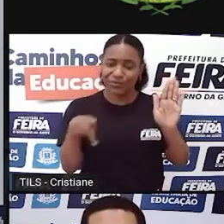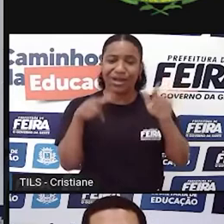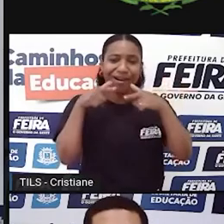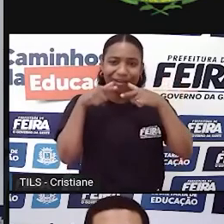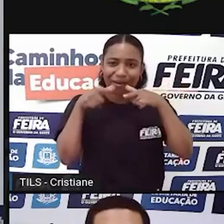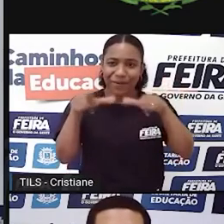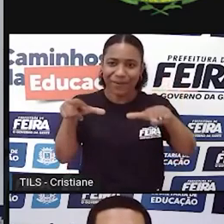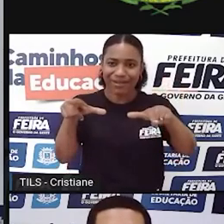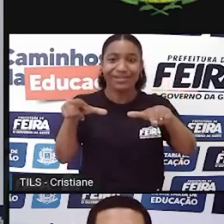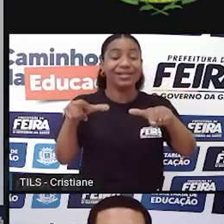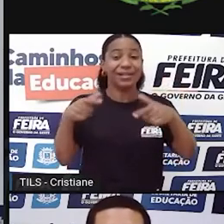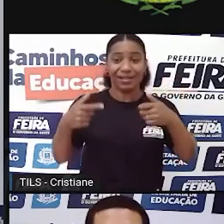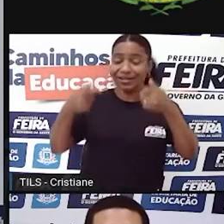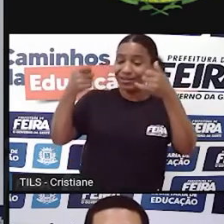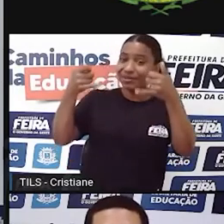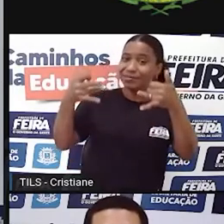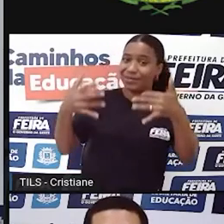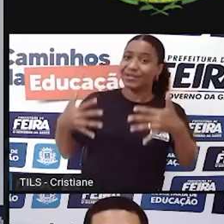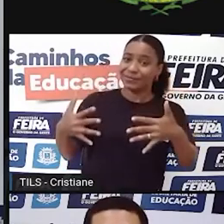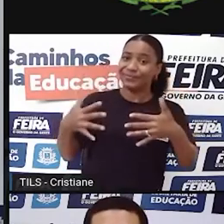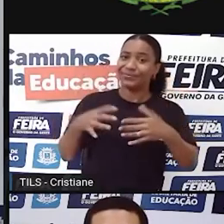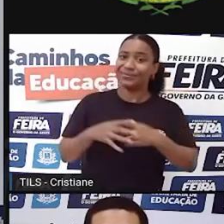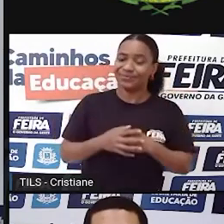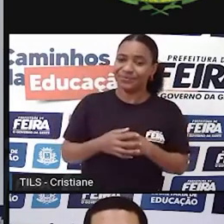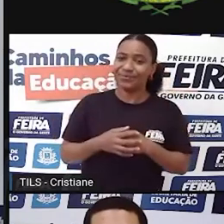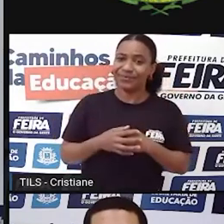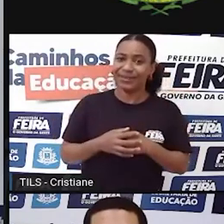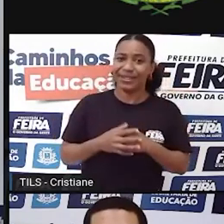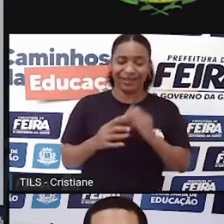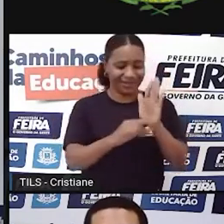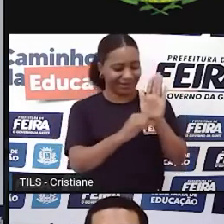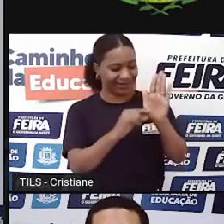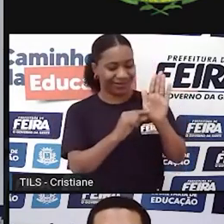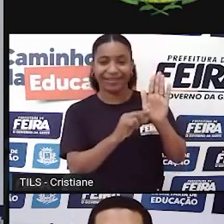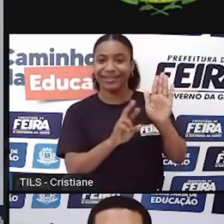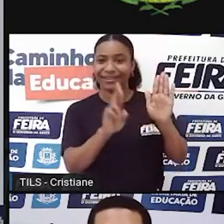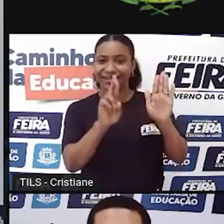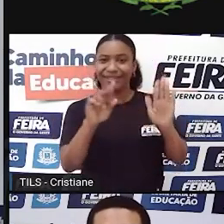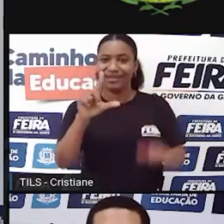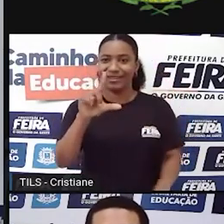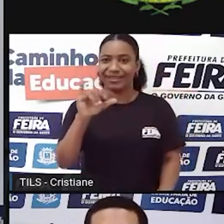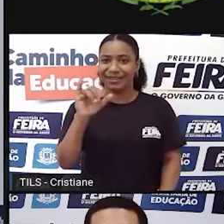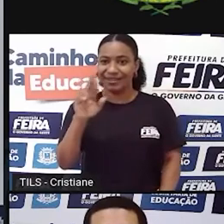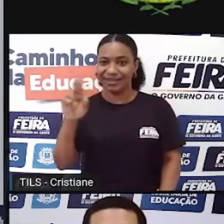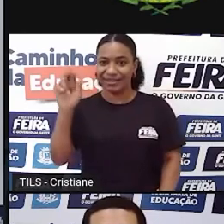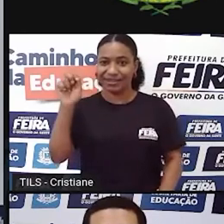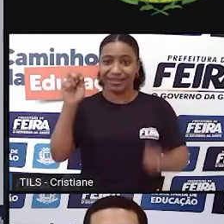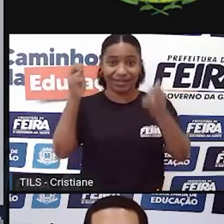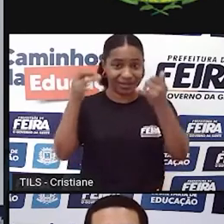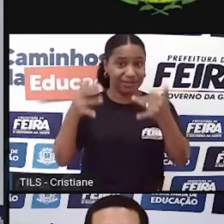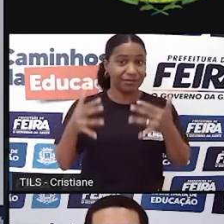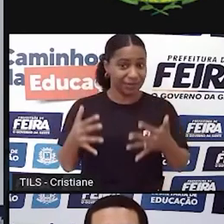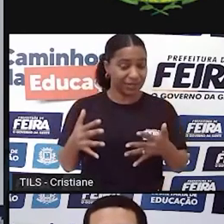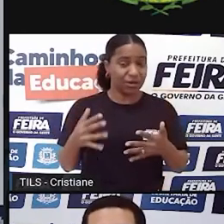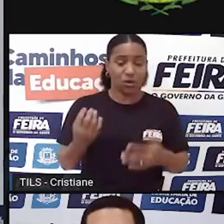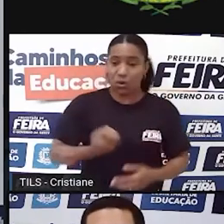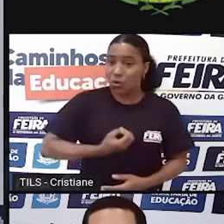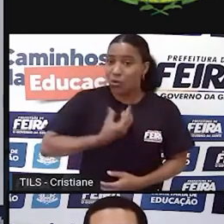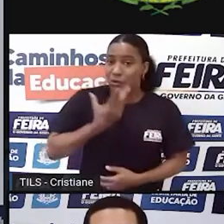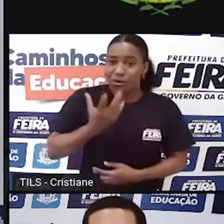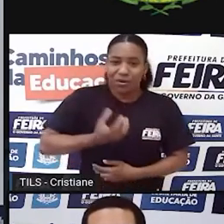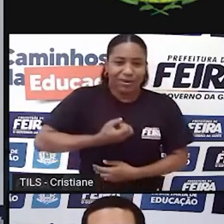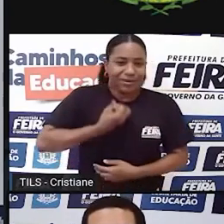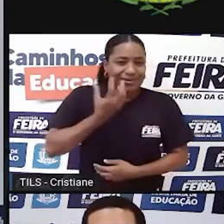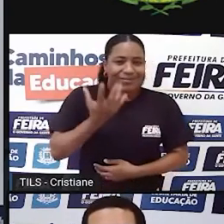Ele traz isso e tem uma passagem que eu acho maravilhosa, quando ele diz que o poema é o encontro da